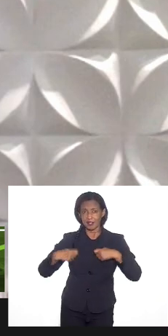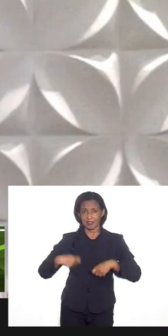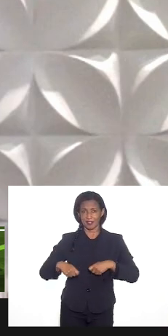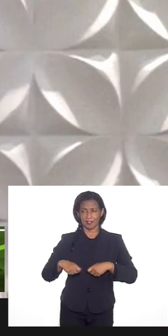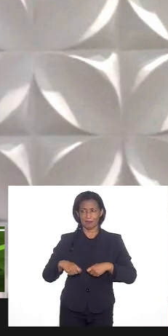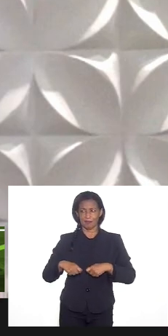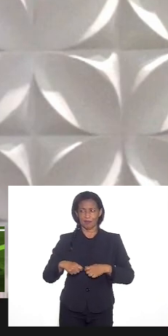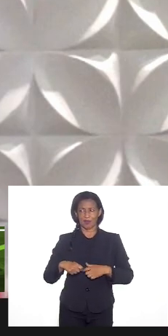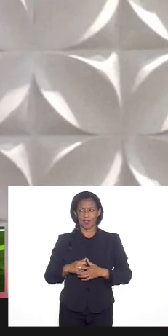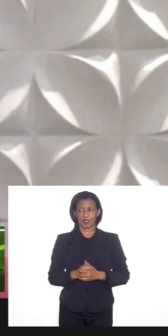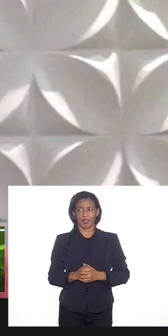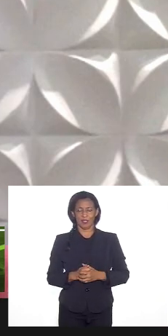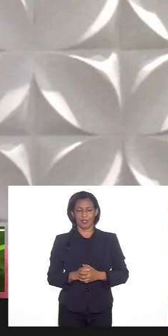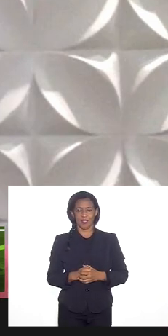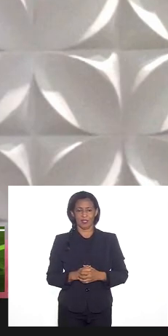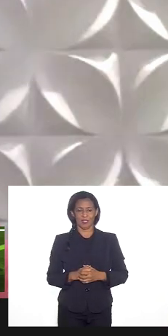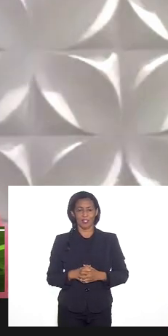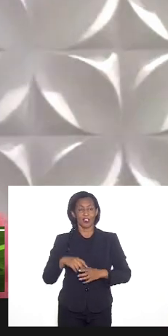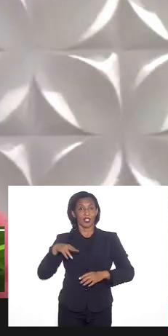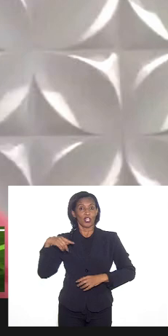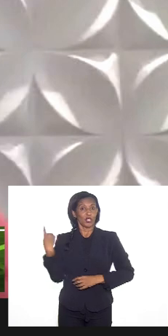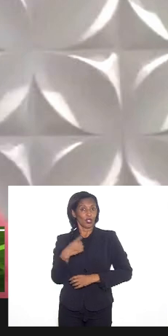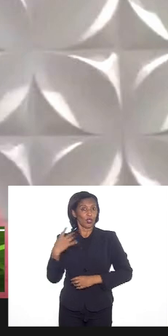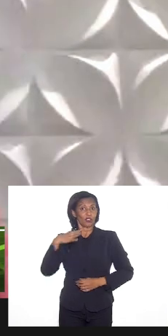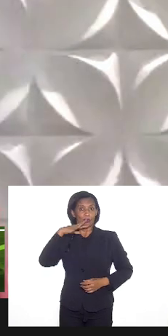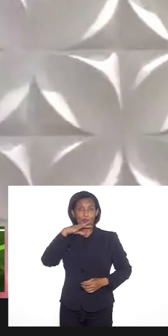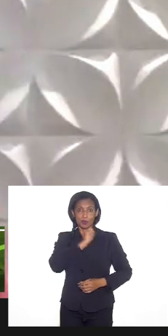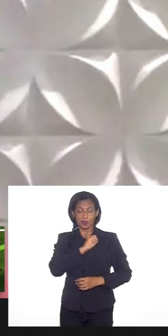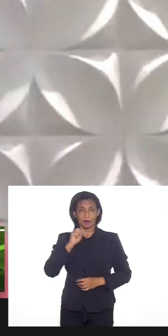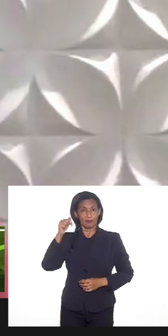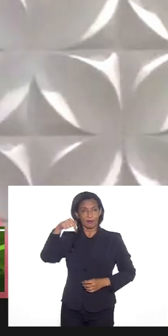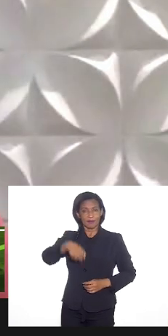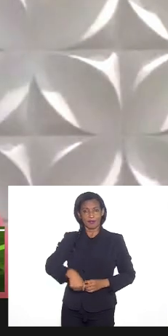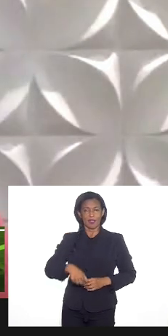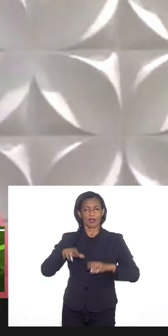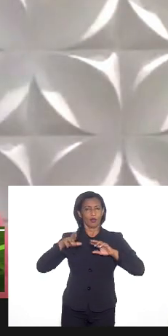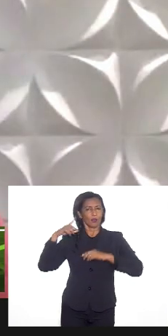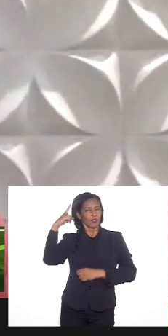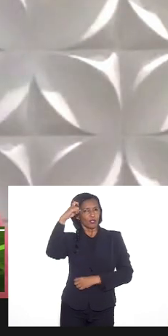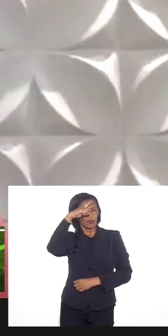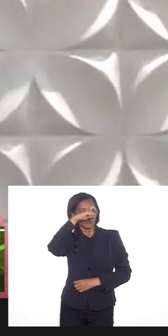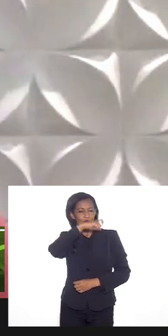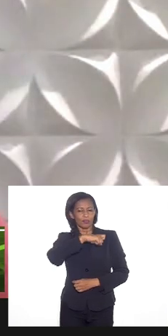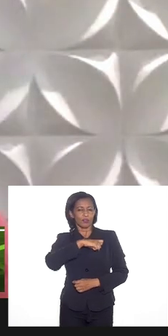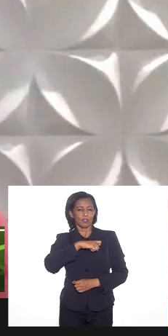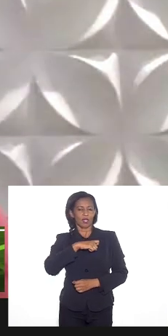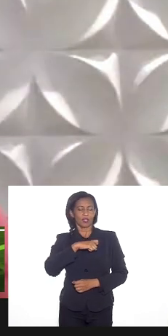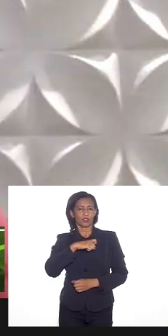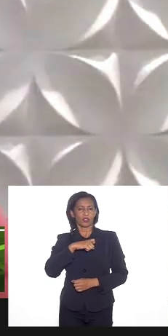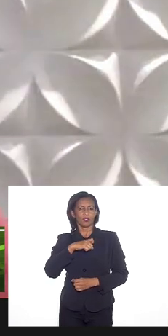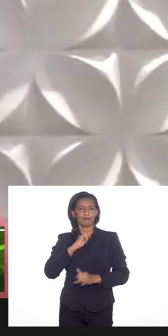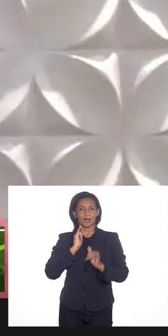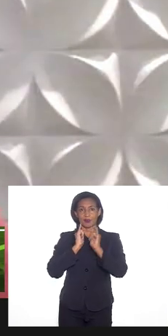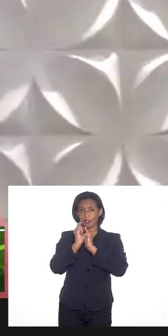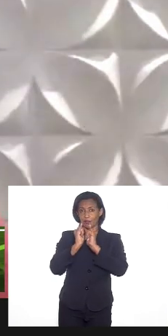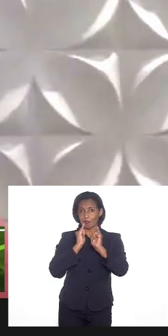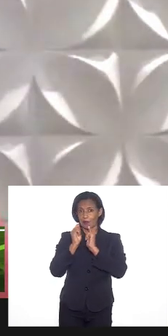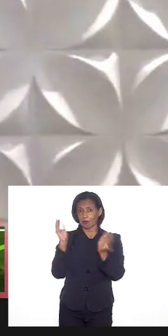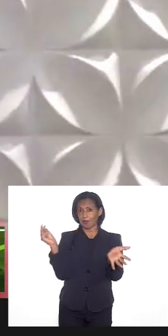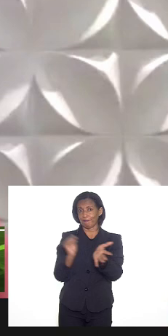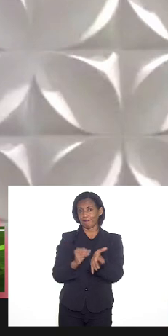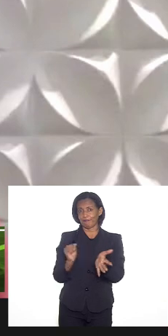reparação e nós temos percebido aqui uma dificuldade na coleta de dados,